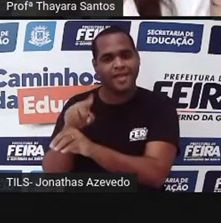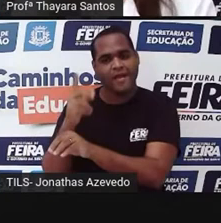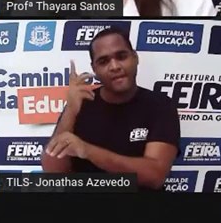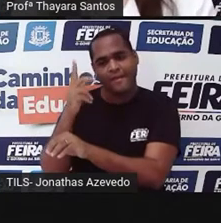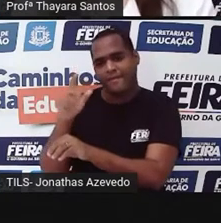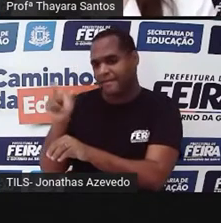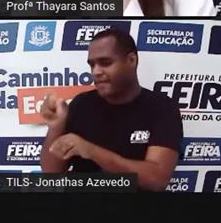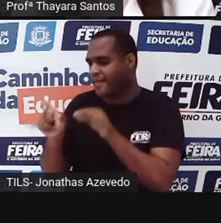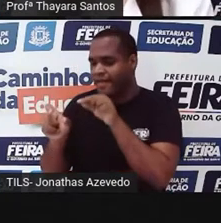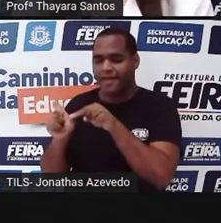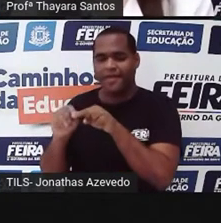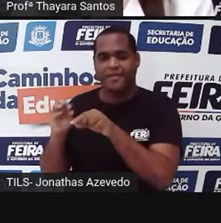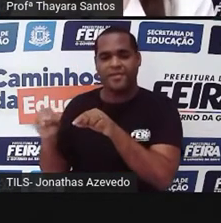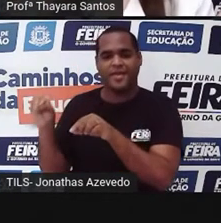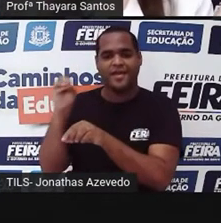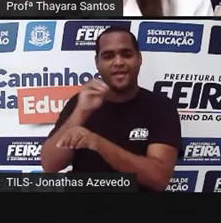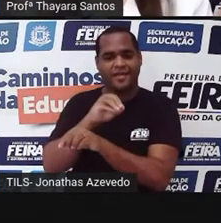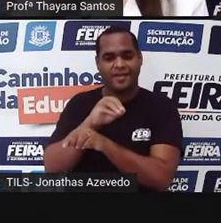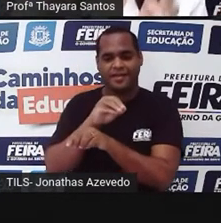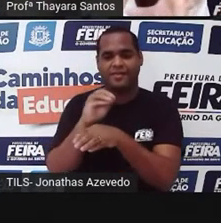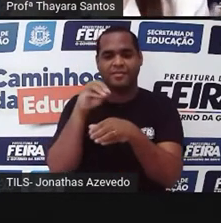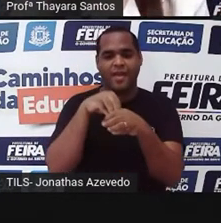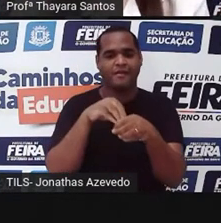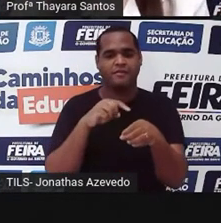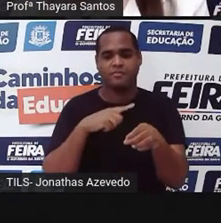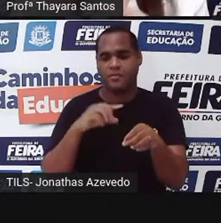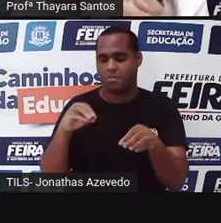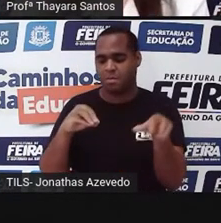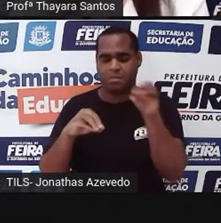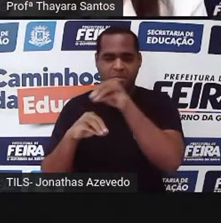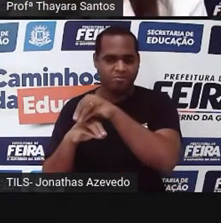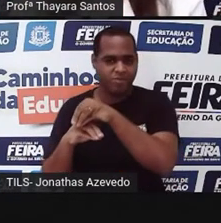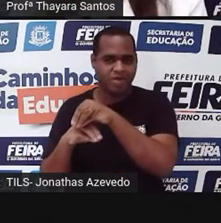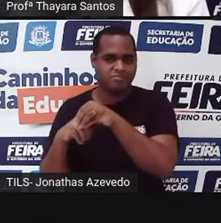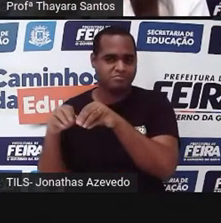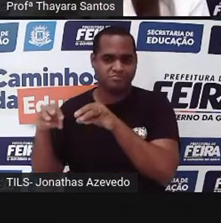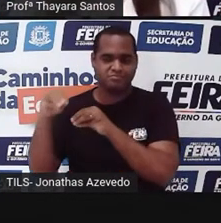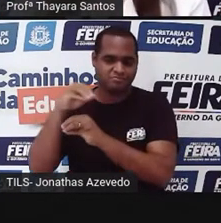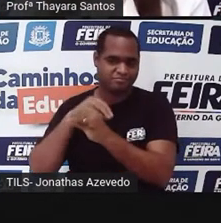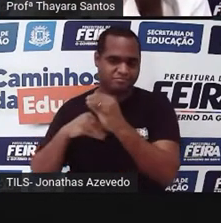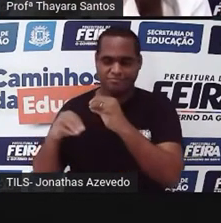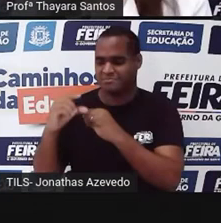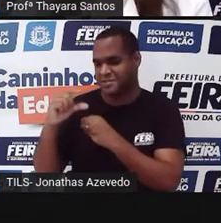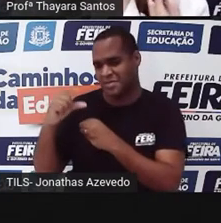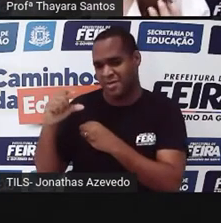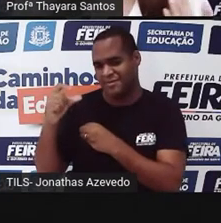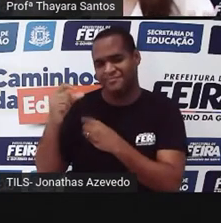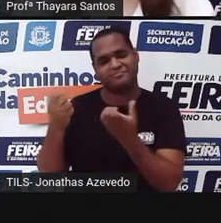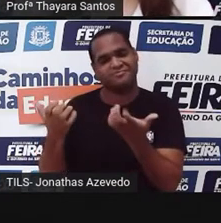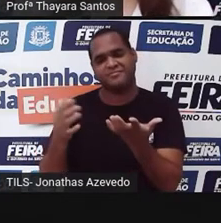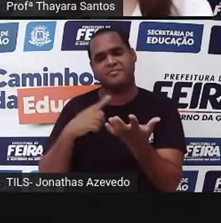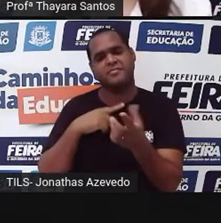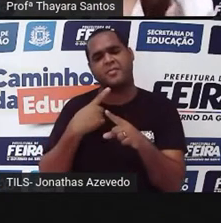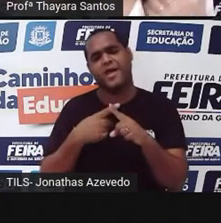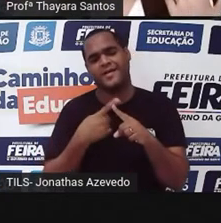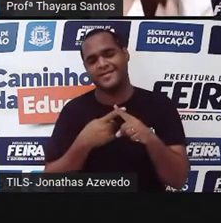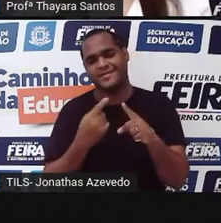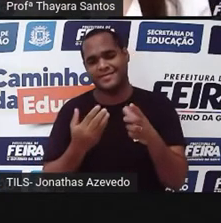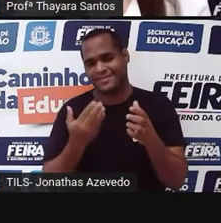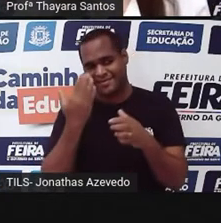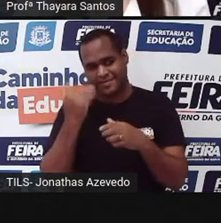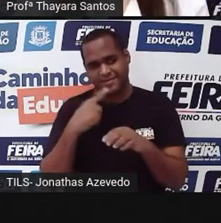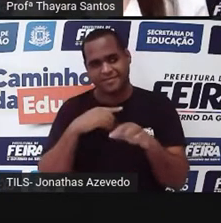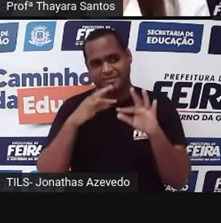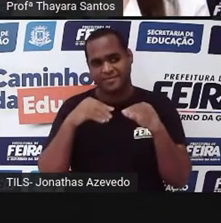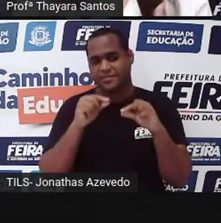uma característica de um organismo e introduzir em outro, através da manipulação do laboratório. E por que fazer isso com a